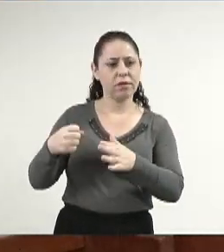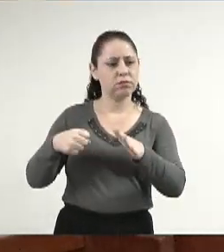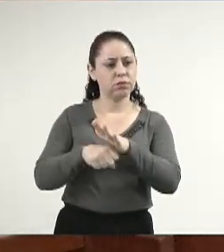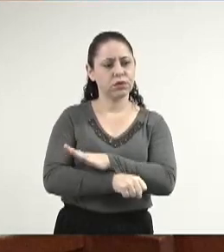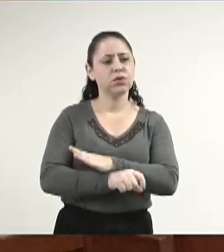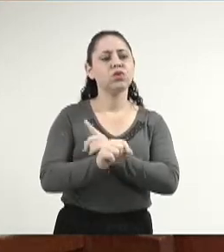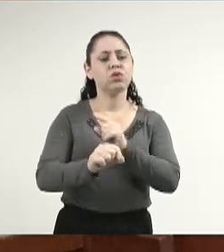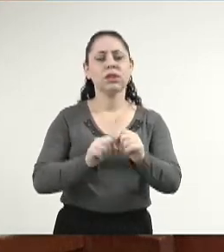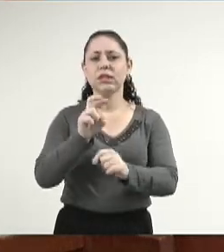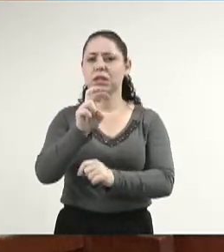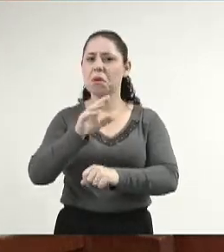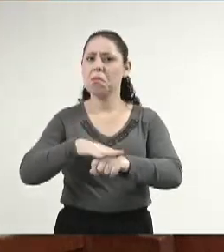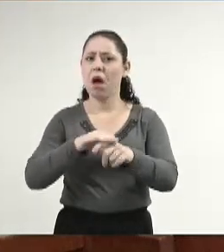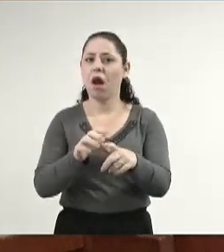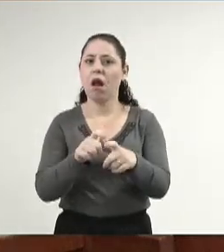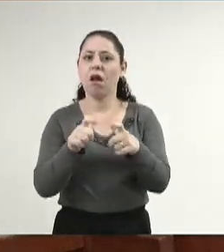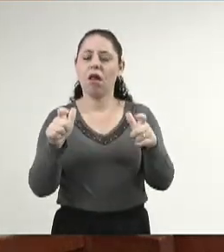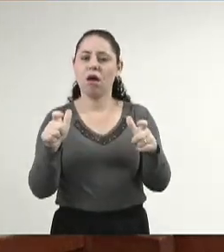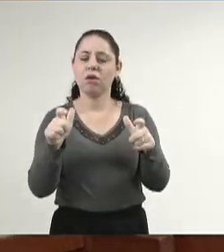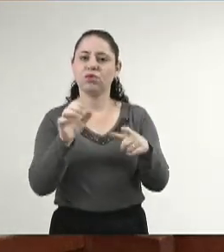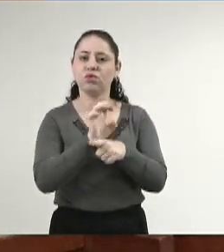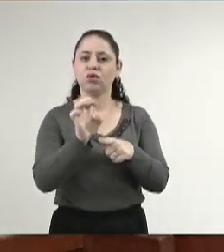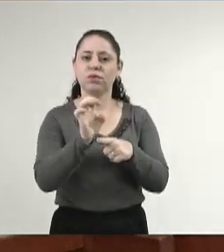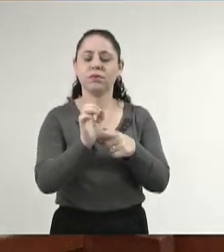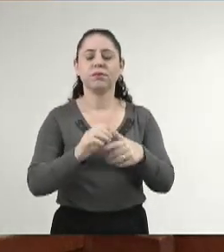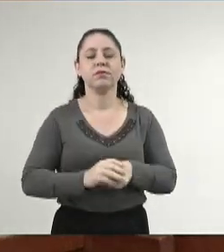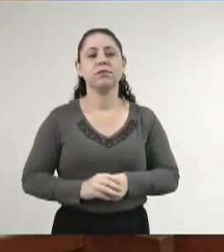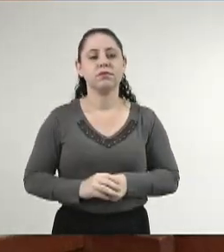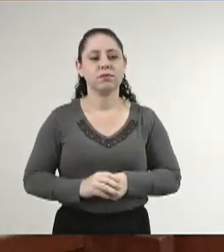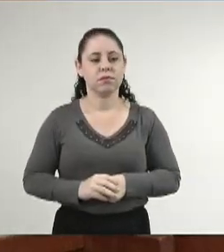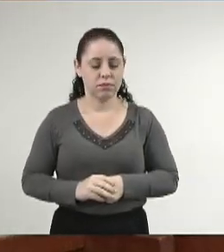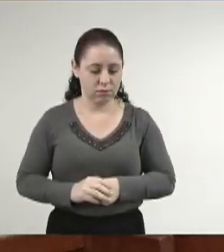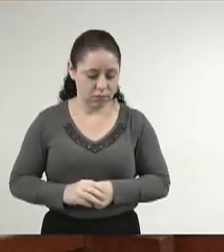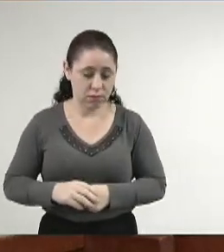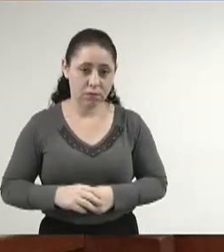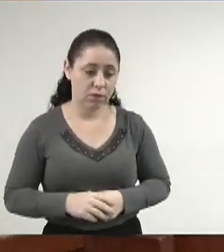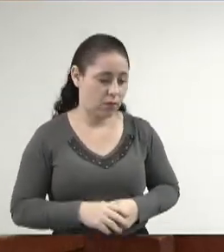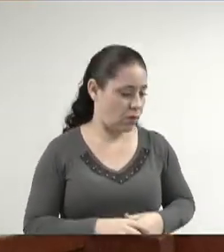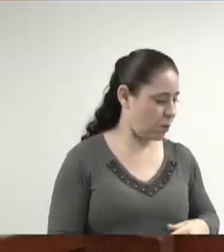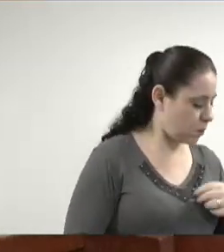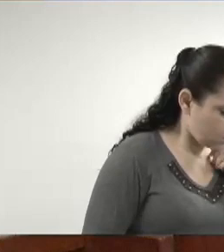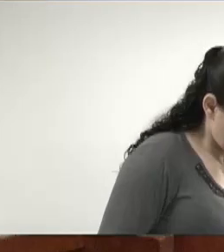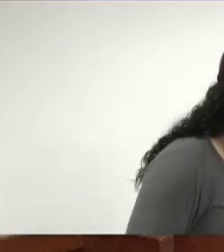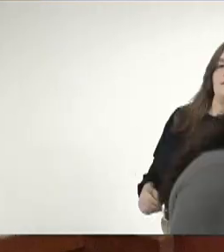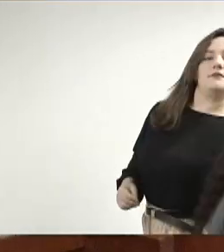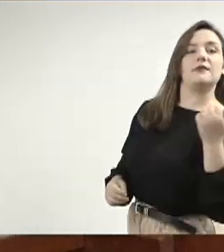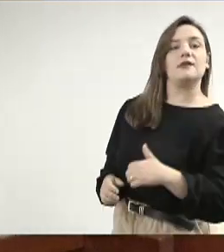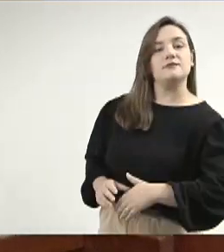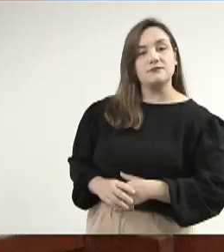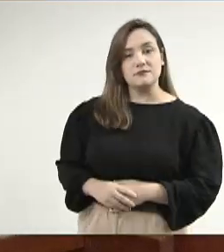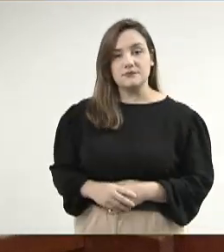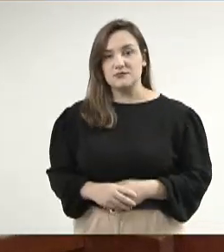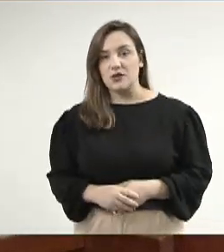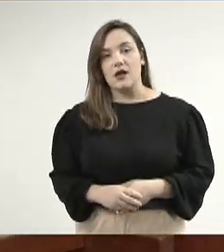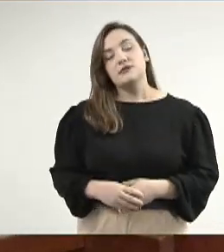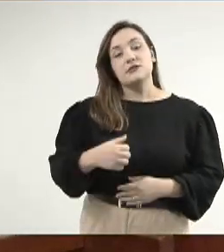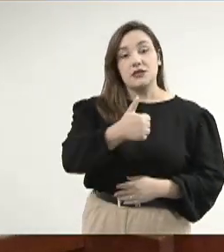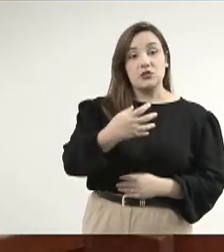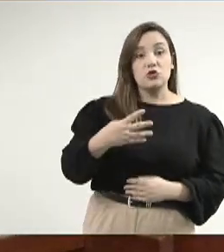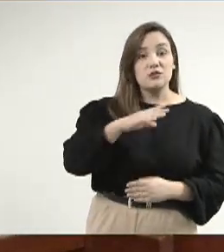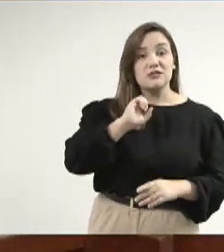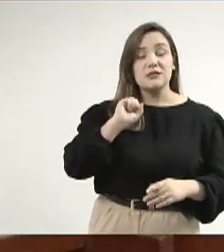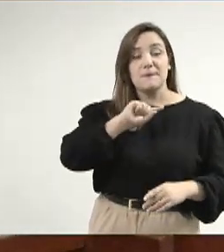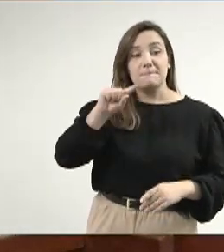as cinco maiores do nosso Estado. 14 mil e 500 empregos gerados. Olha só, quais são os